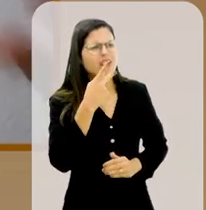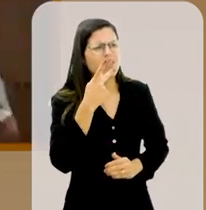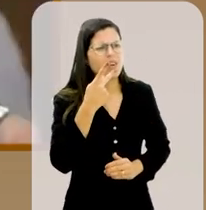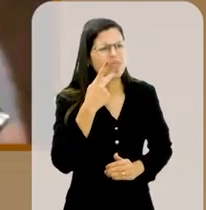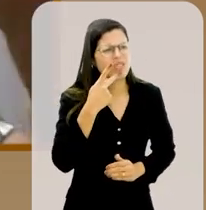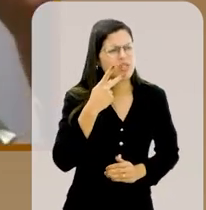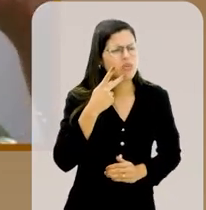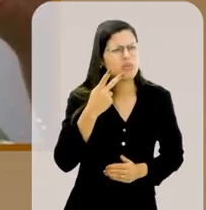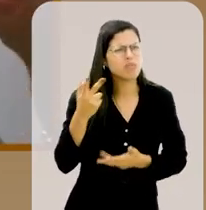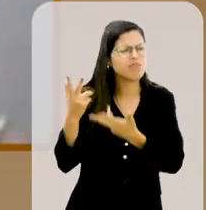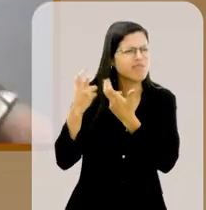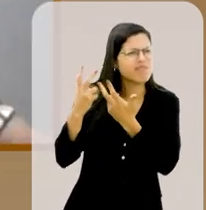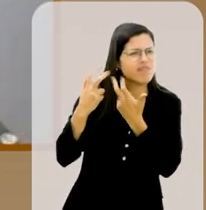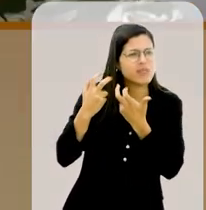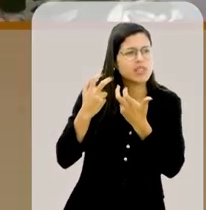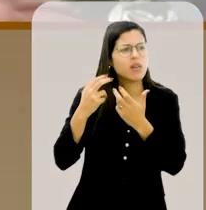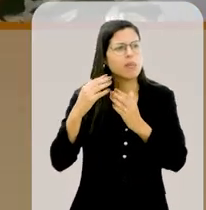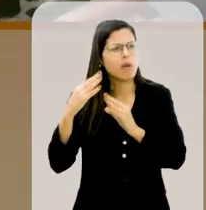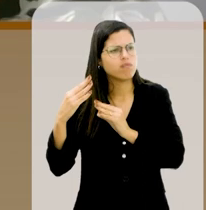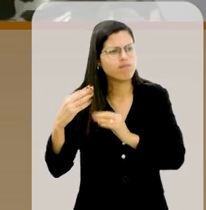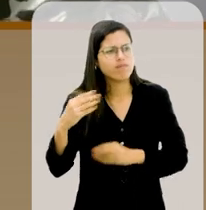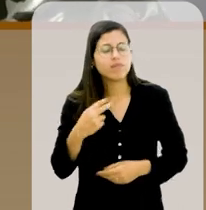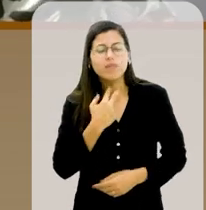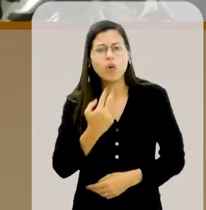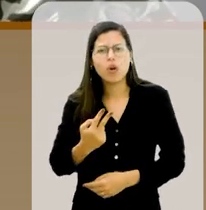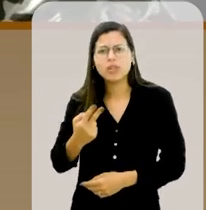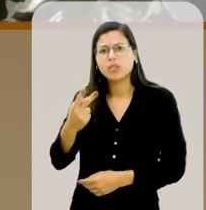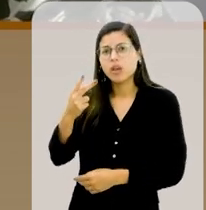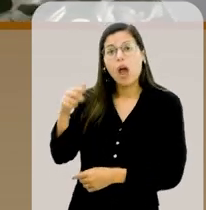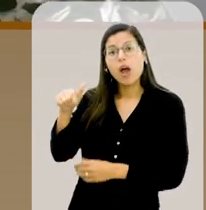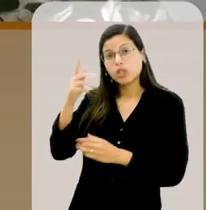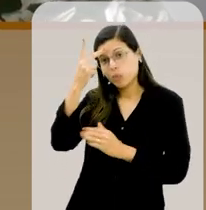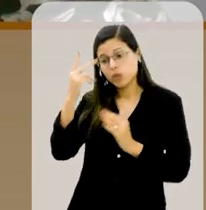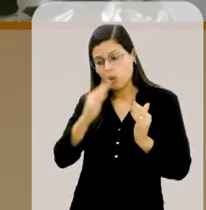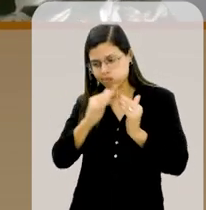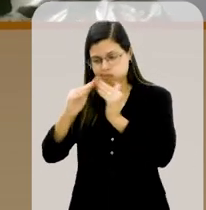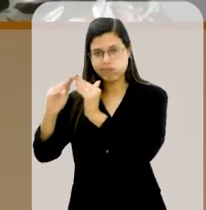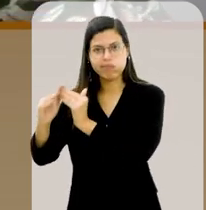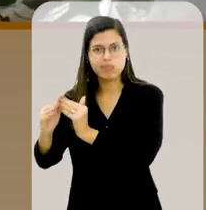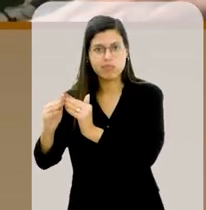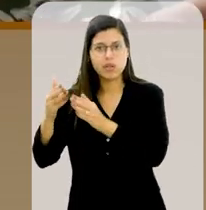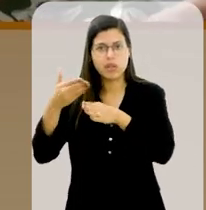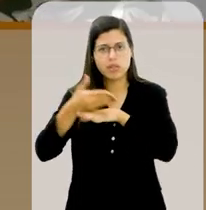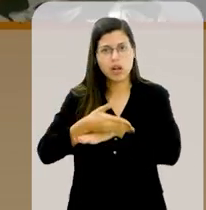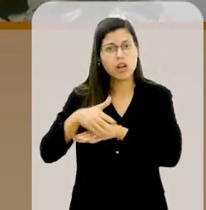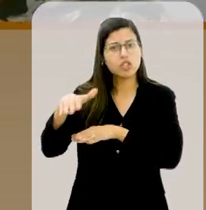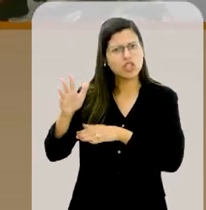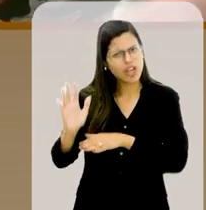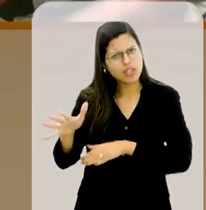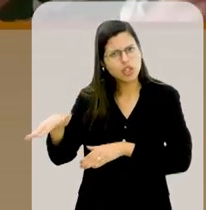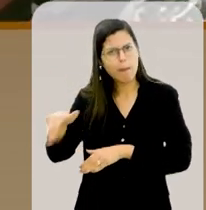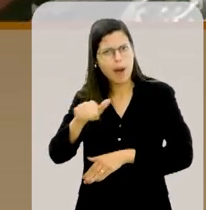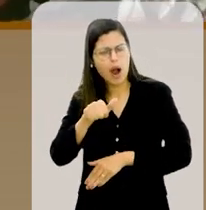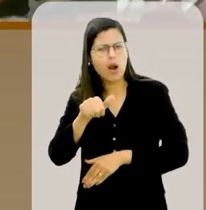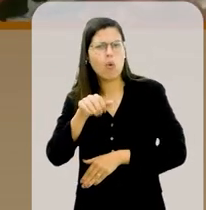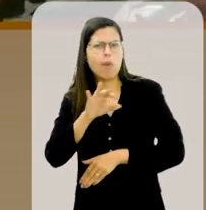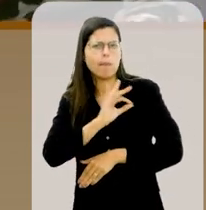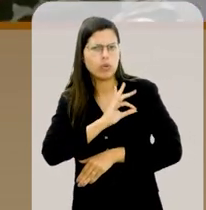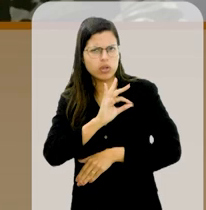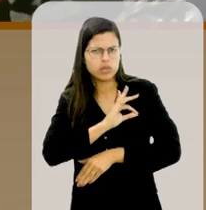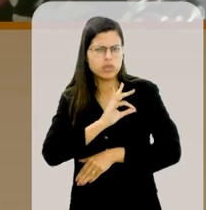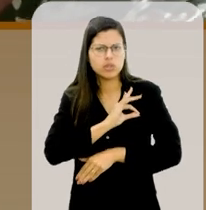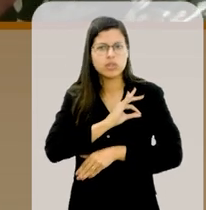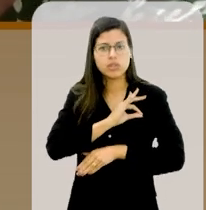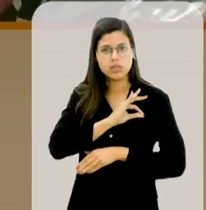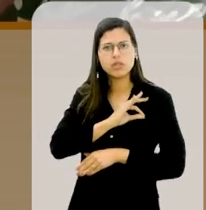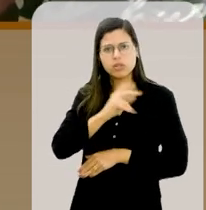falando? Eu envia vozes. São os vizinhos, estão todos aqui, vieram, chamaram já a polícia, entendeu? A